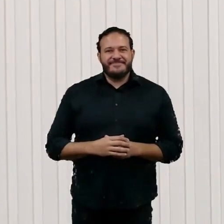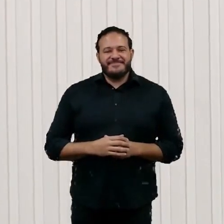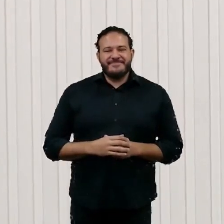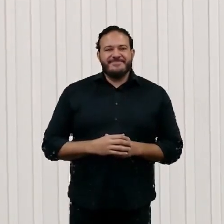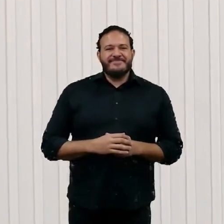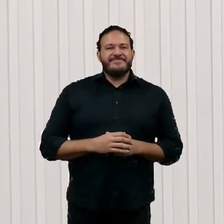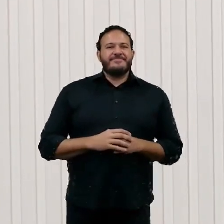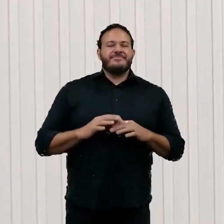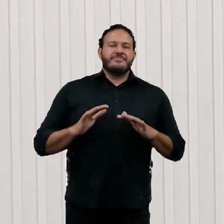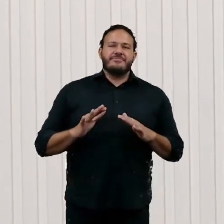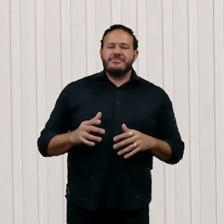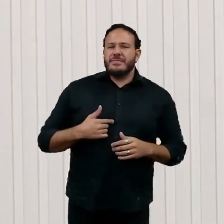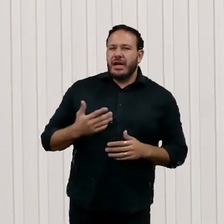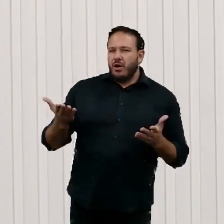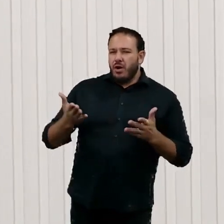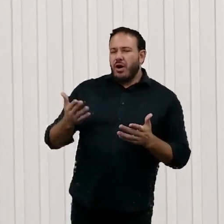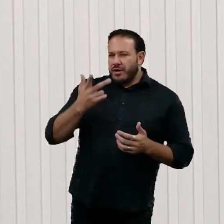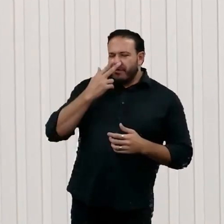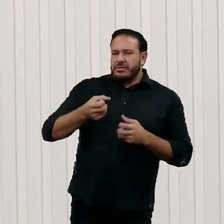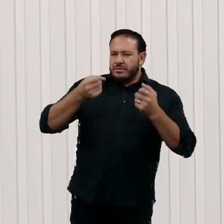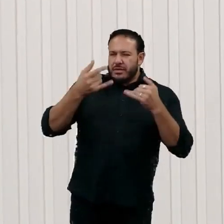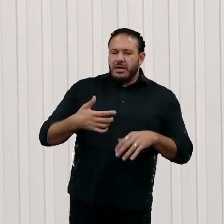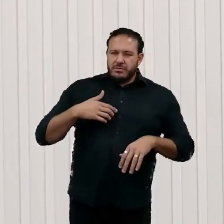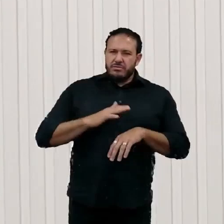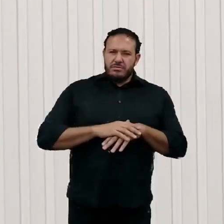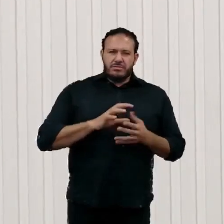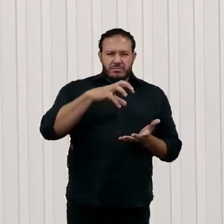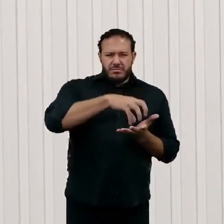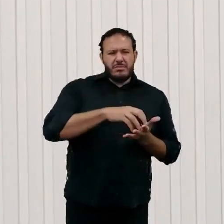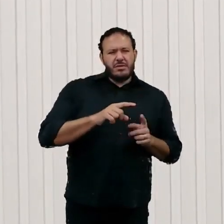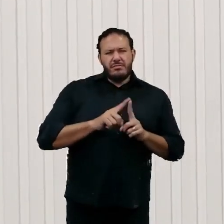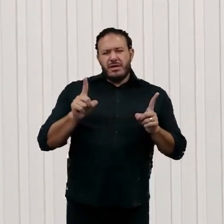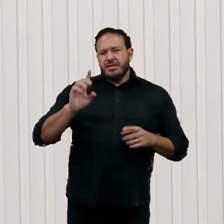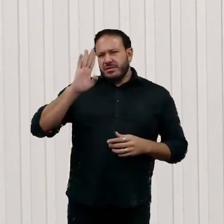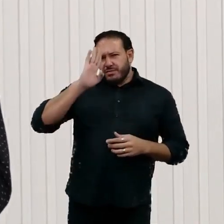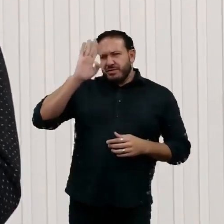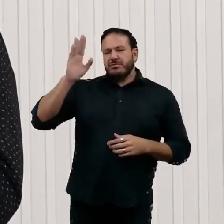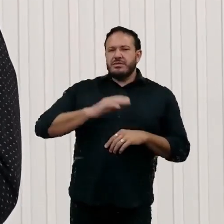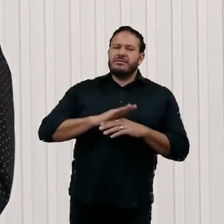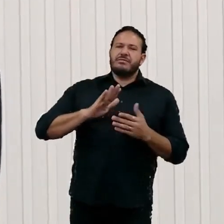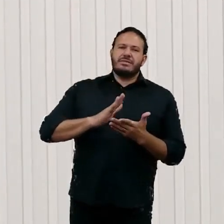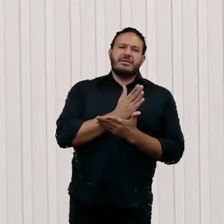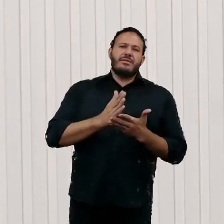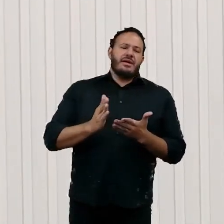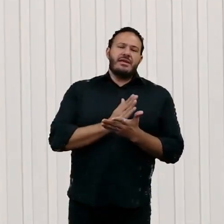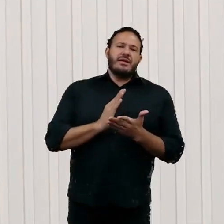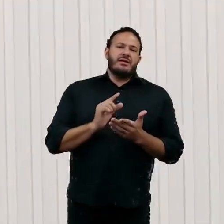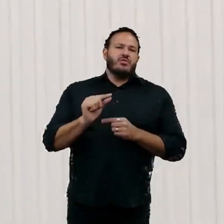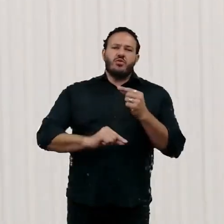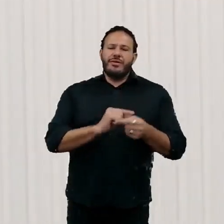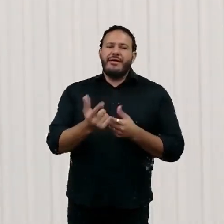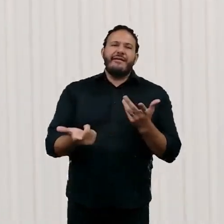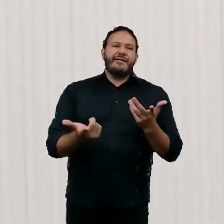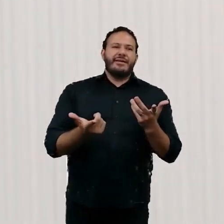Vou falar do meu centro rapidamente, mas vamos realmente falar sobre extinguir a animação,